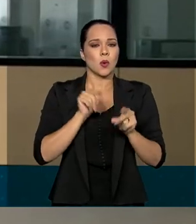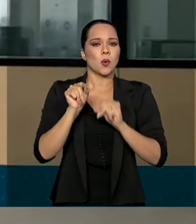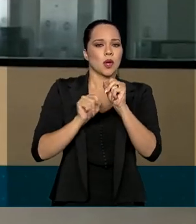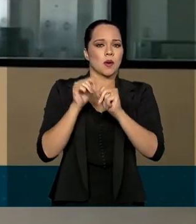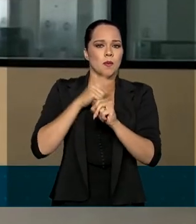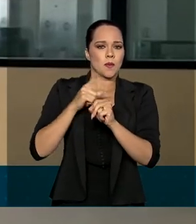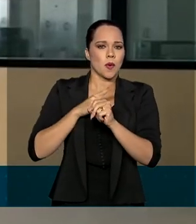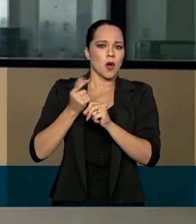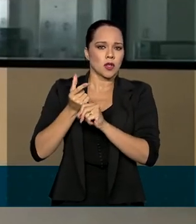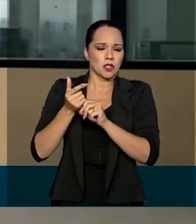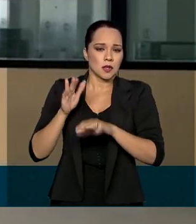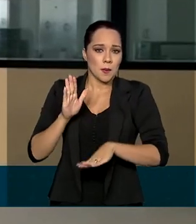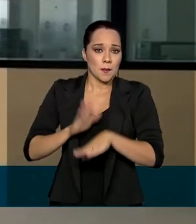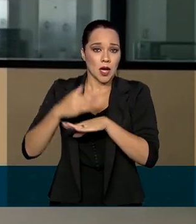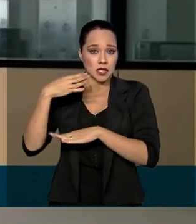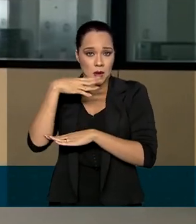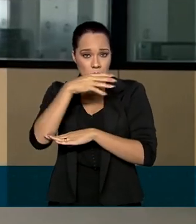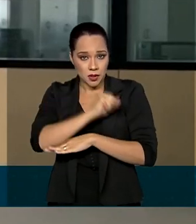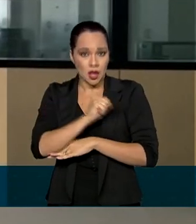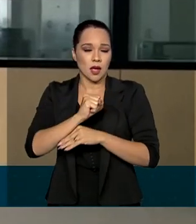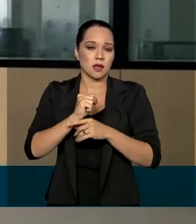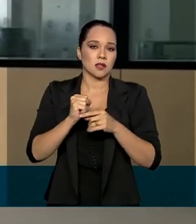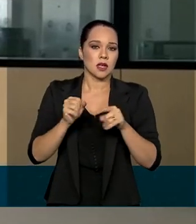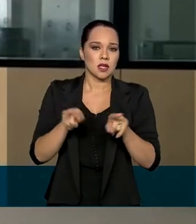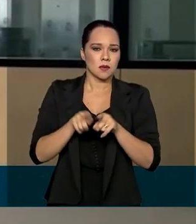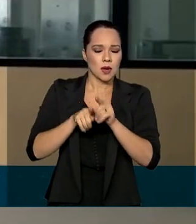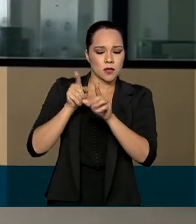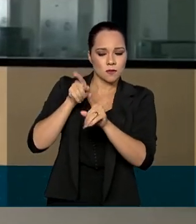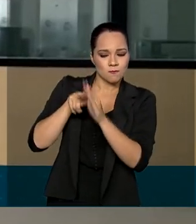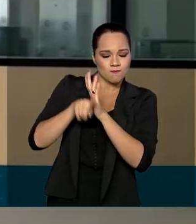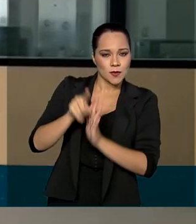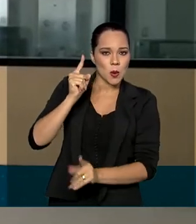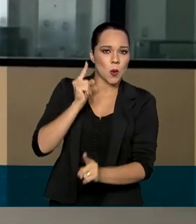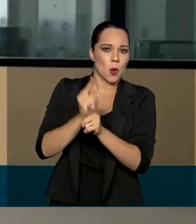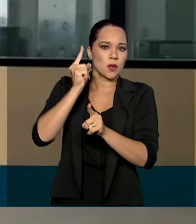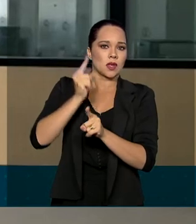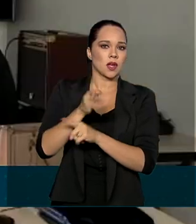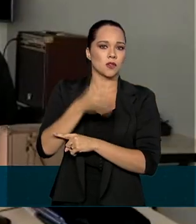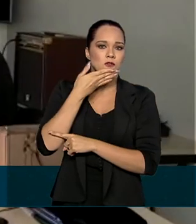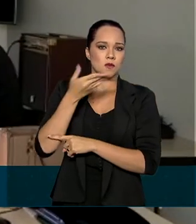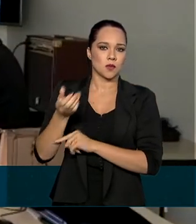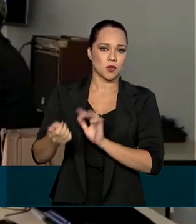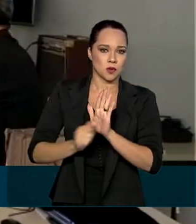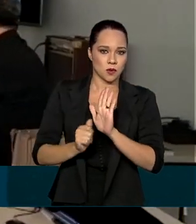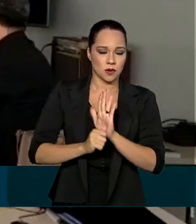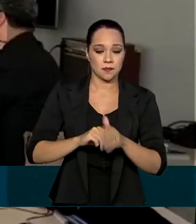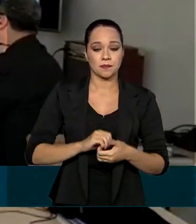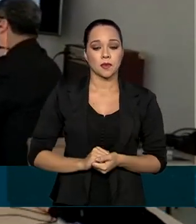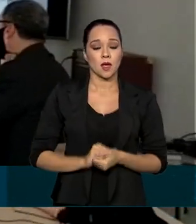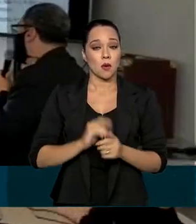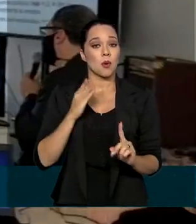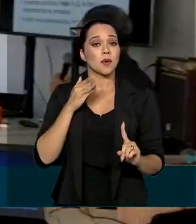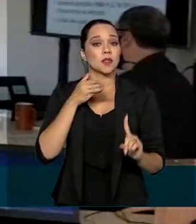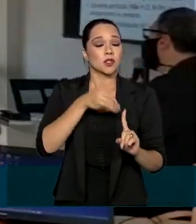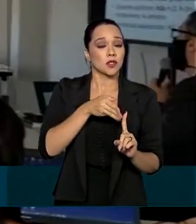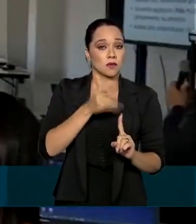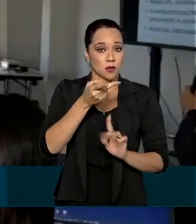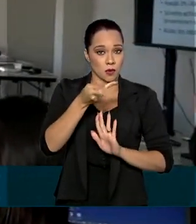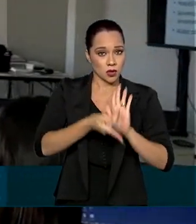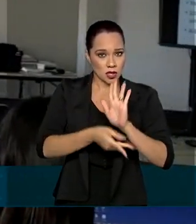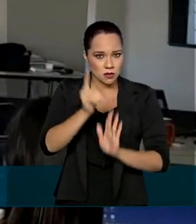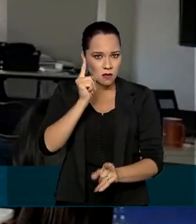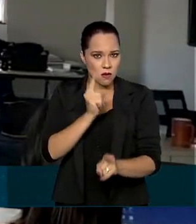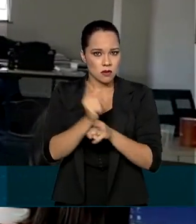maior celeridade e eficiência na identificação dessas drogas. O objetivo do projeto, além de identificar